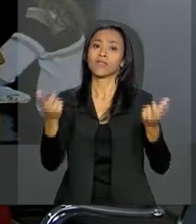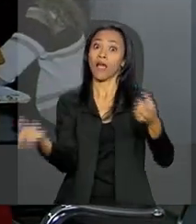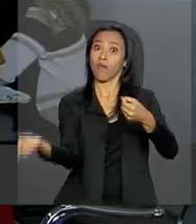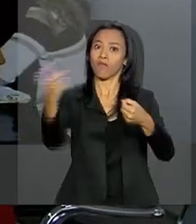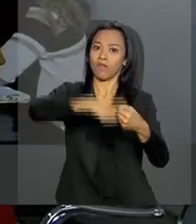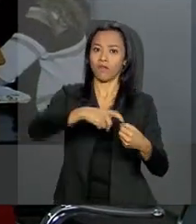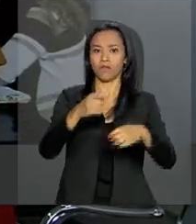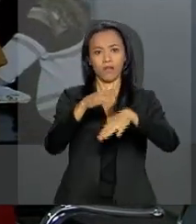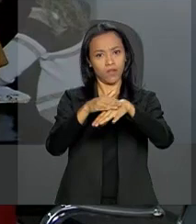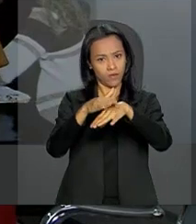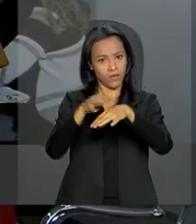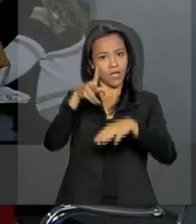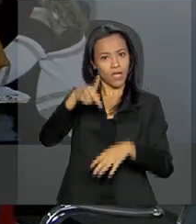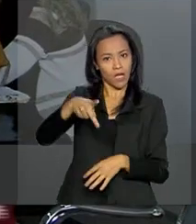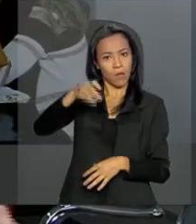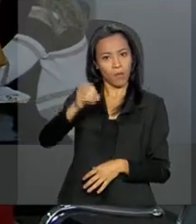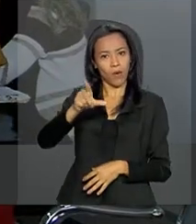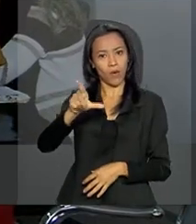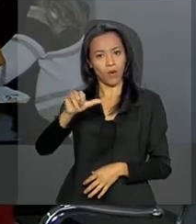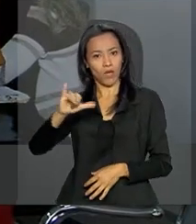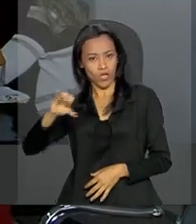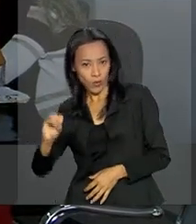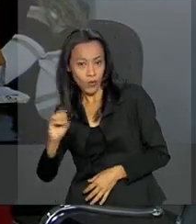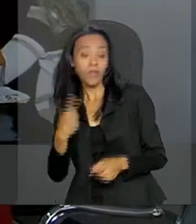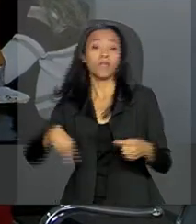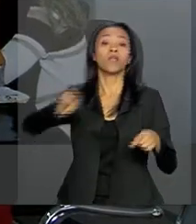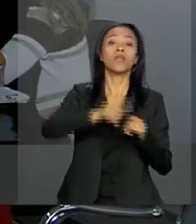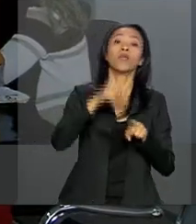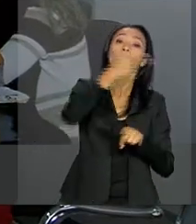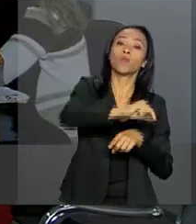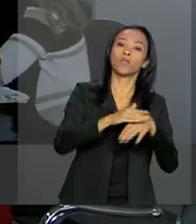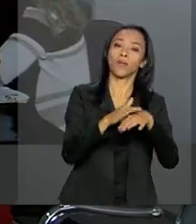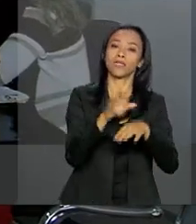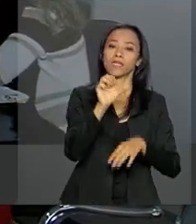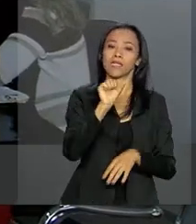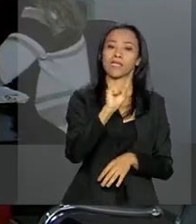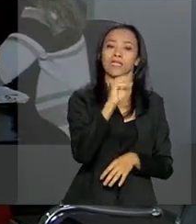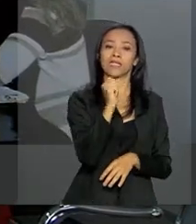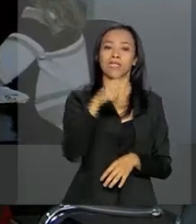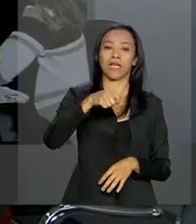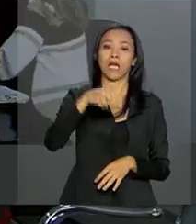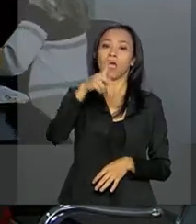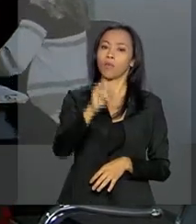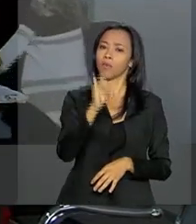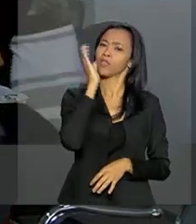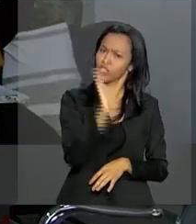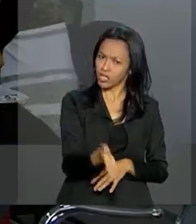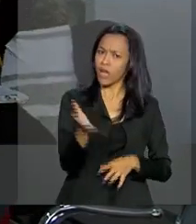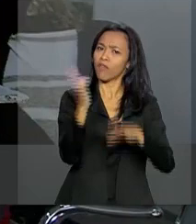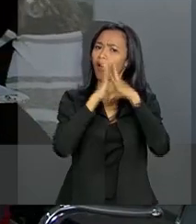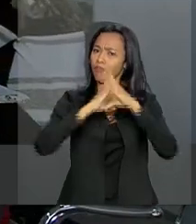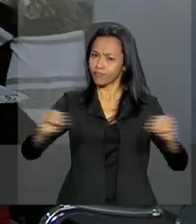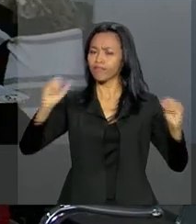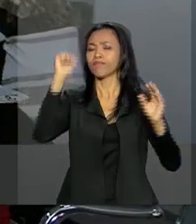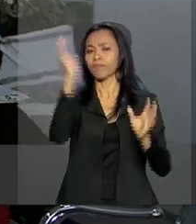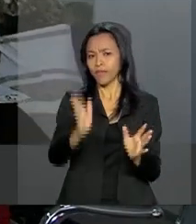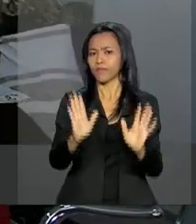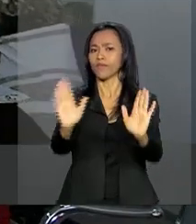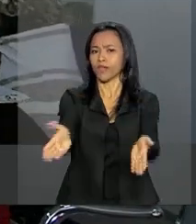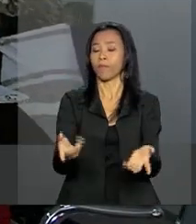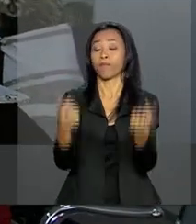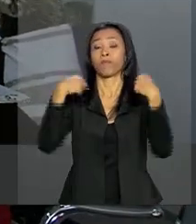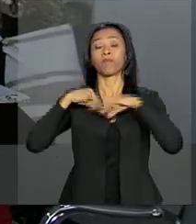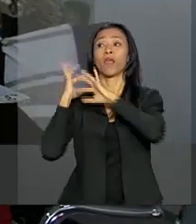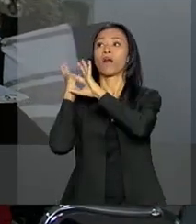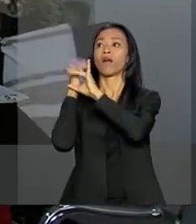retorno da polio e do sarampo, que são doenças que já foram erradicadas no Brasil. Segundo um balanço do